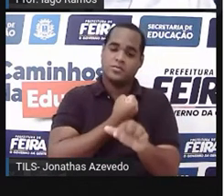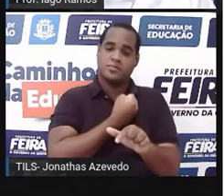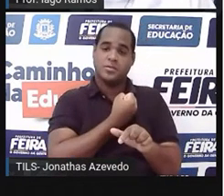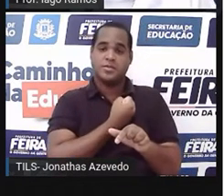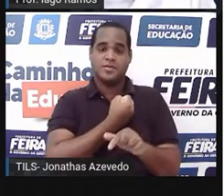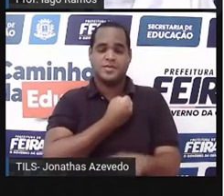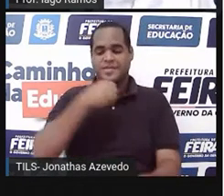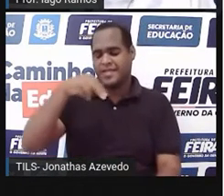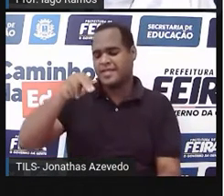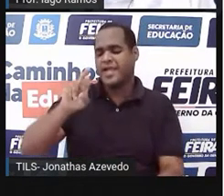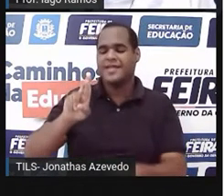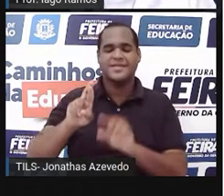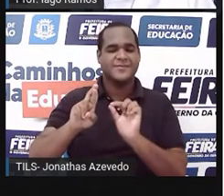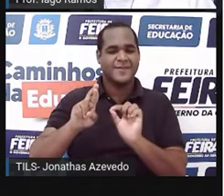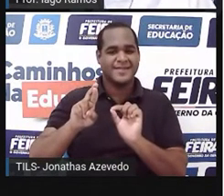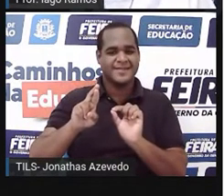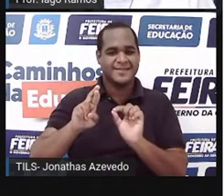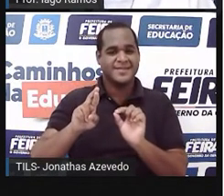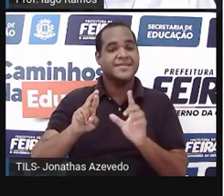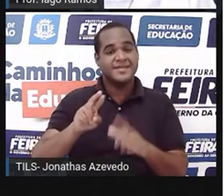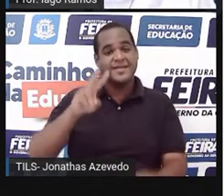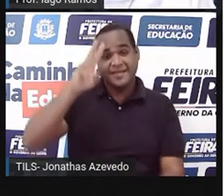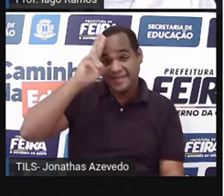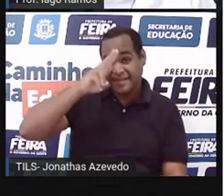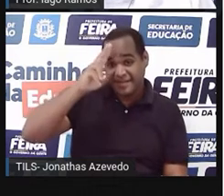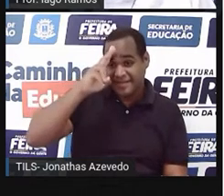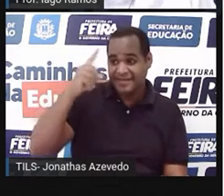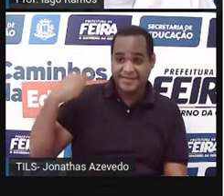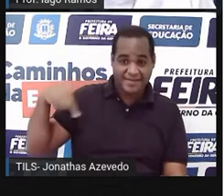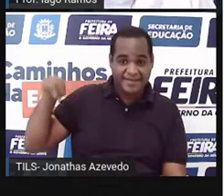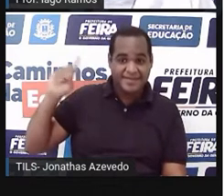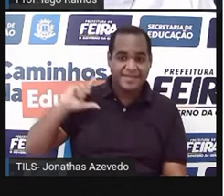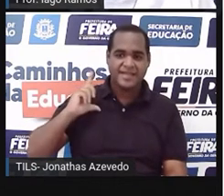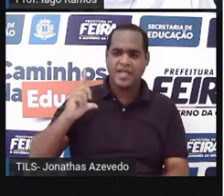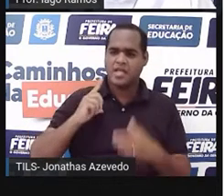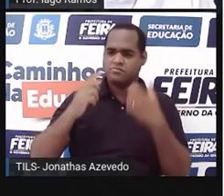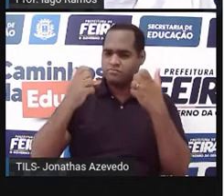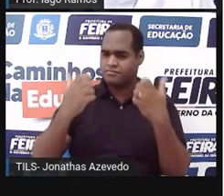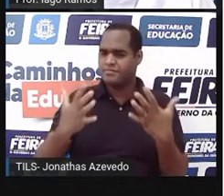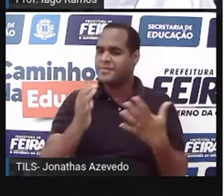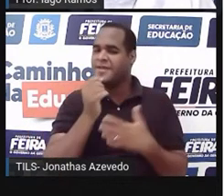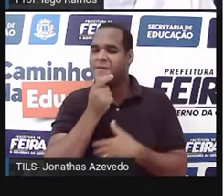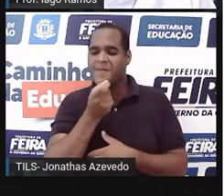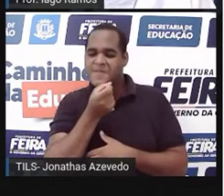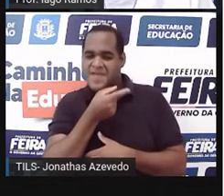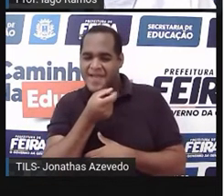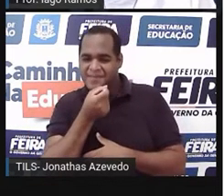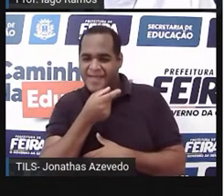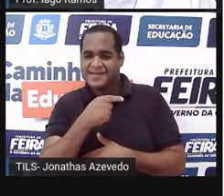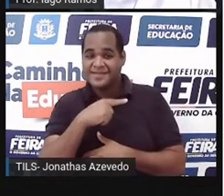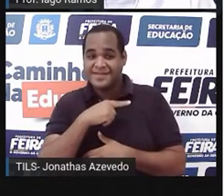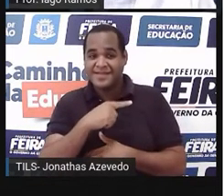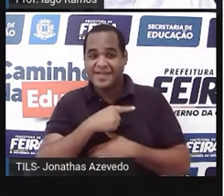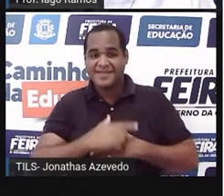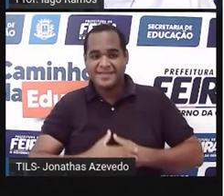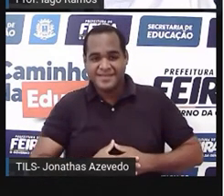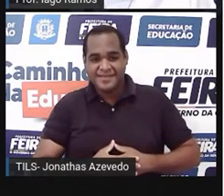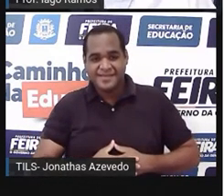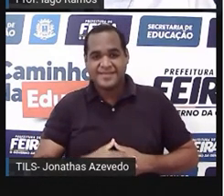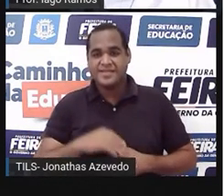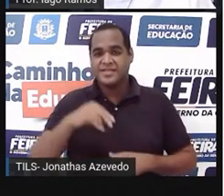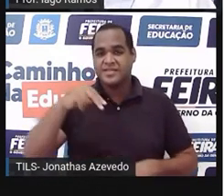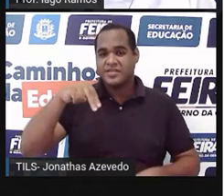racionais. Eu me lembro que na aula que a gente falou deles, eu fiz até uma piadinha, lembra? Números